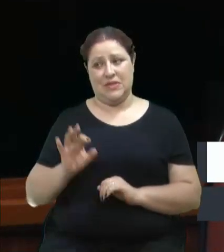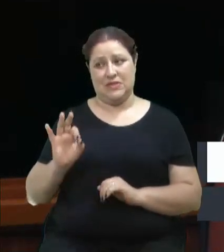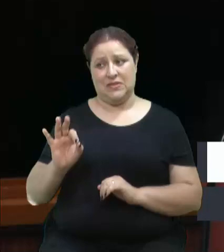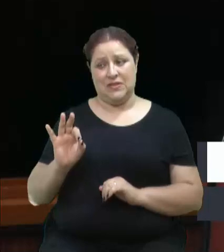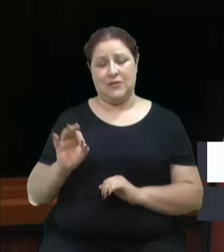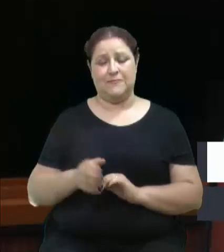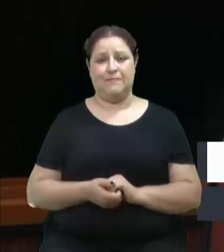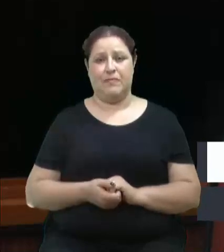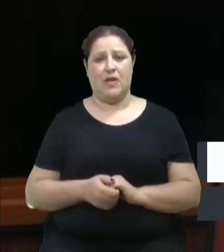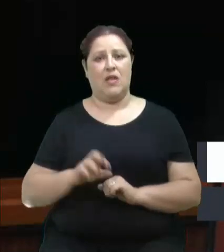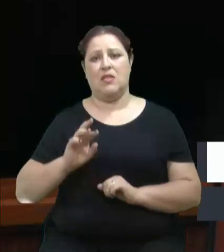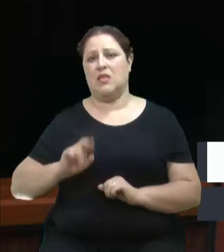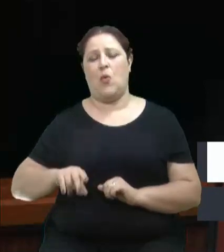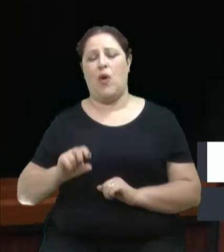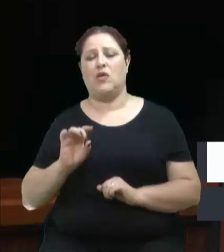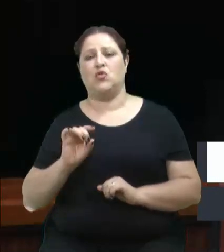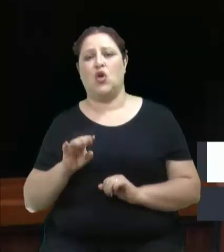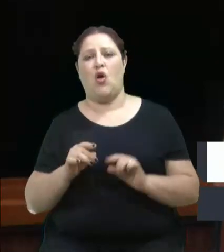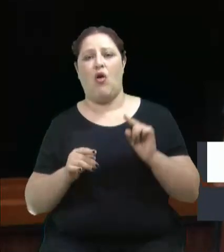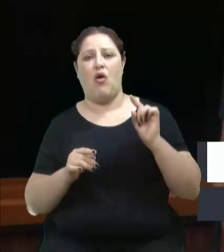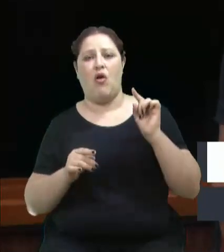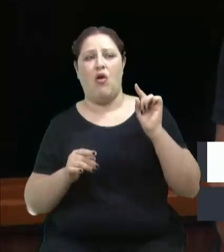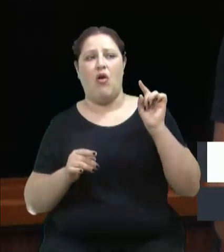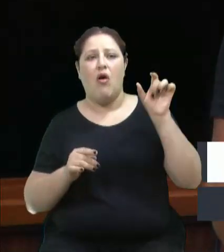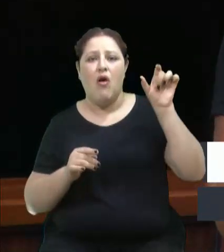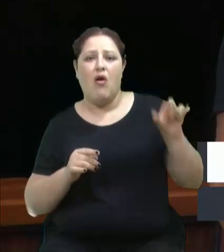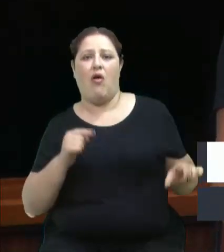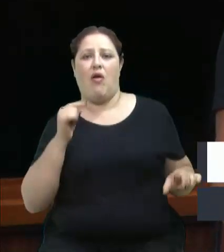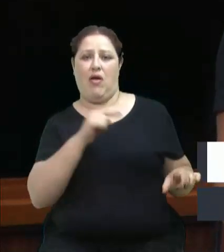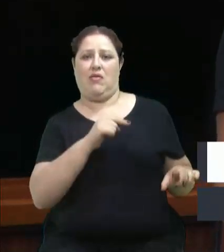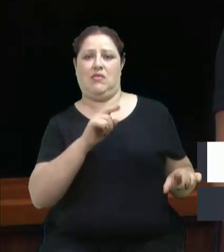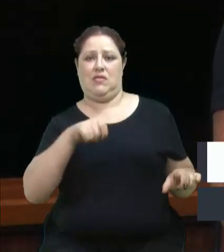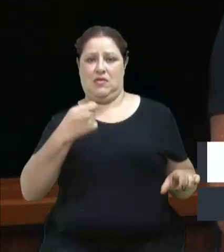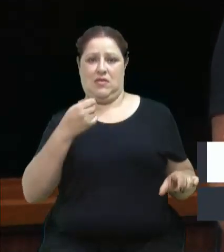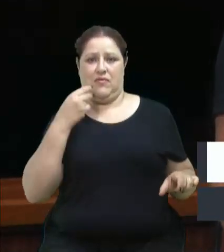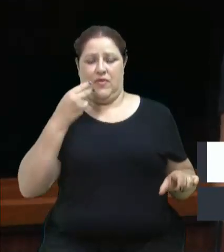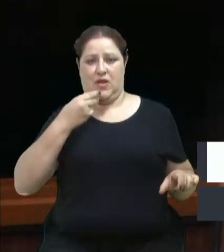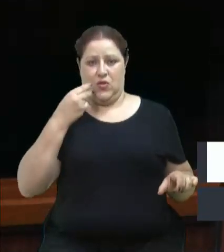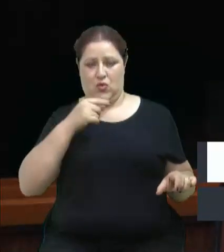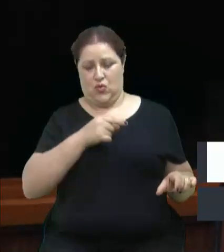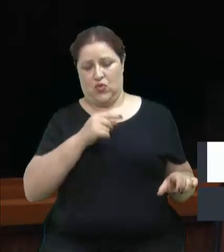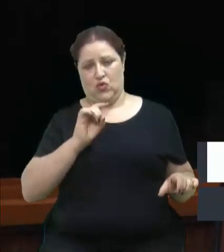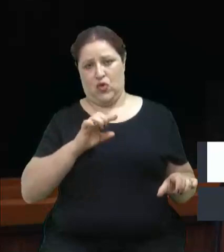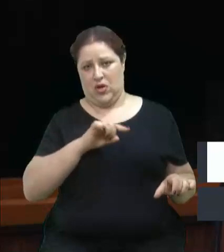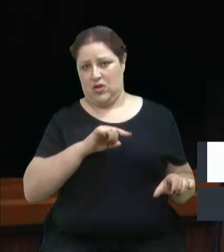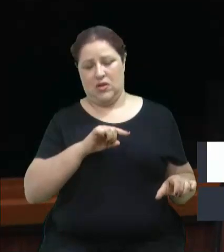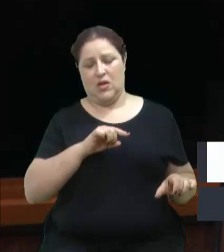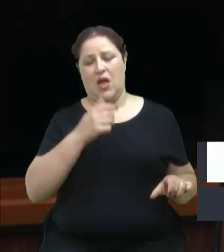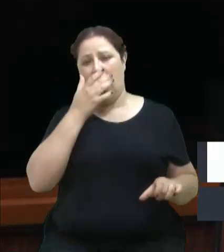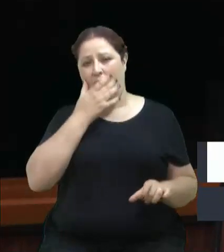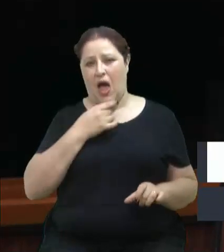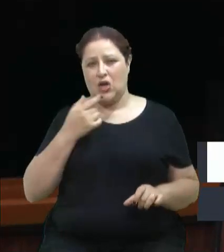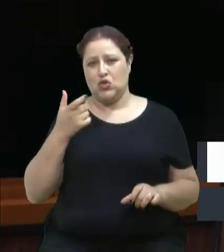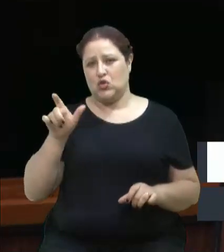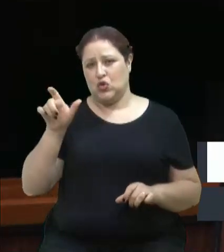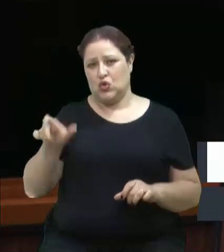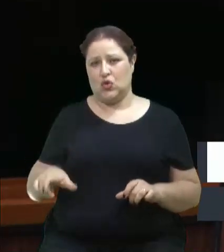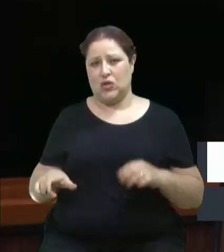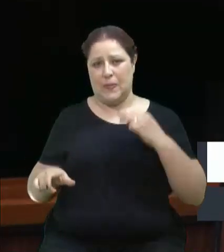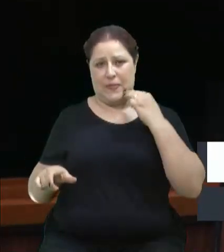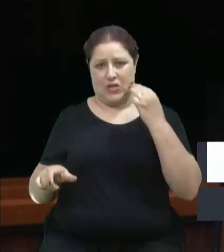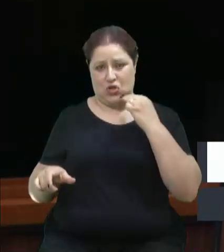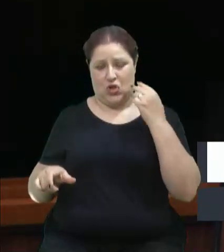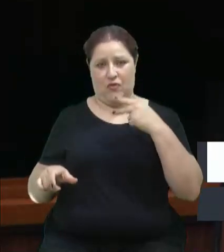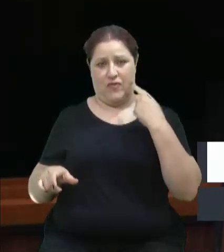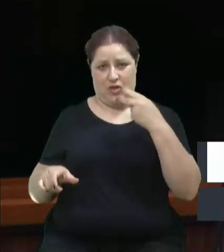não é só com este vereador. Então, eu acho que isso, foi a vereadora Marisol que comentou,